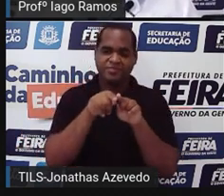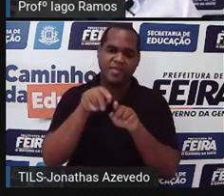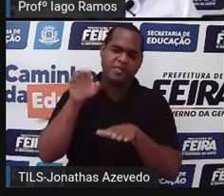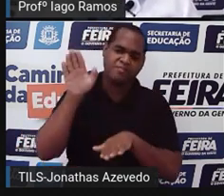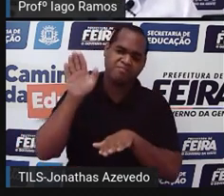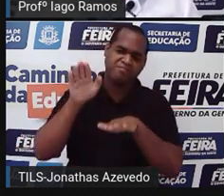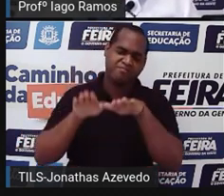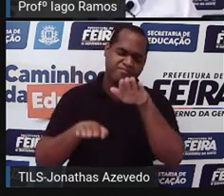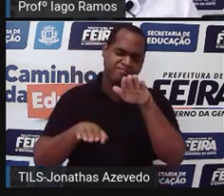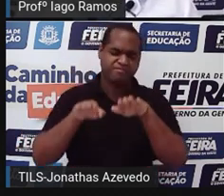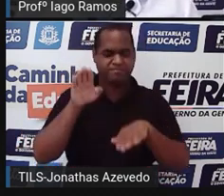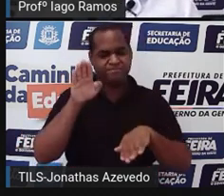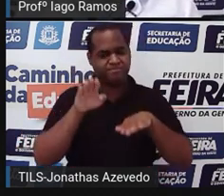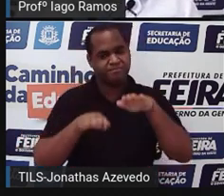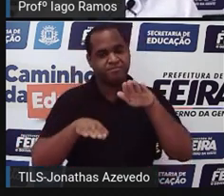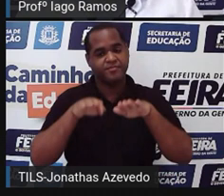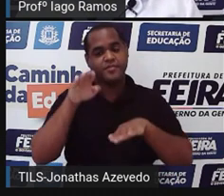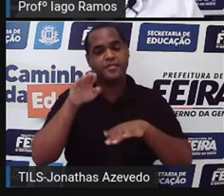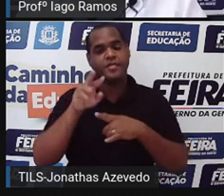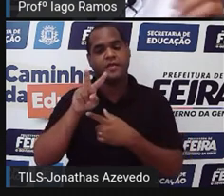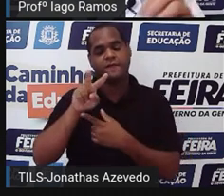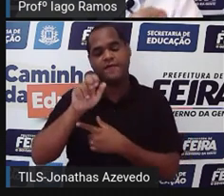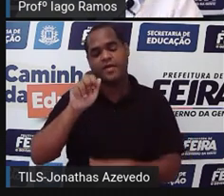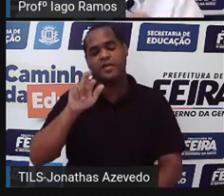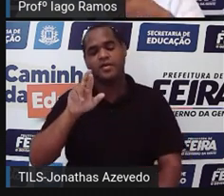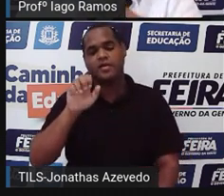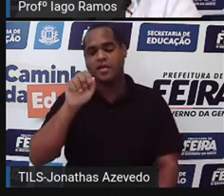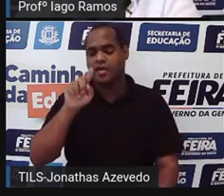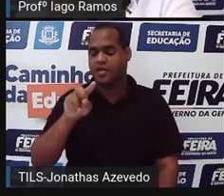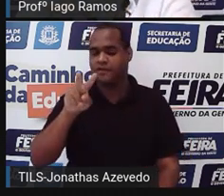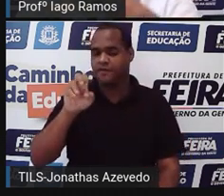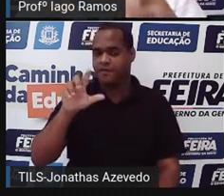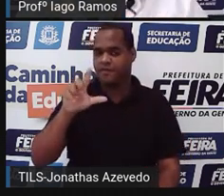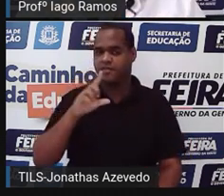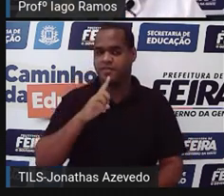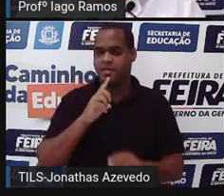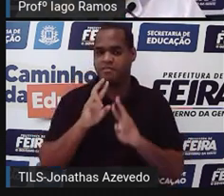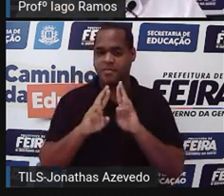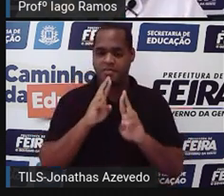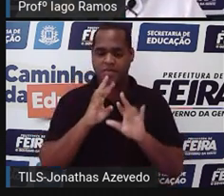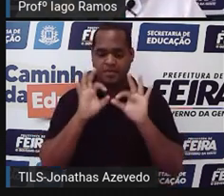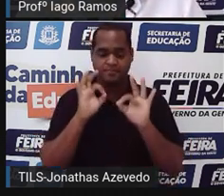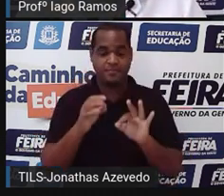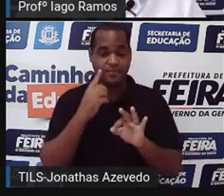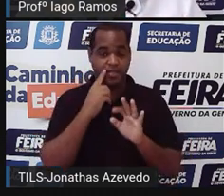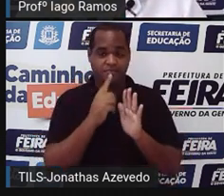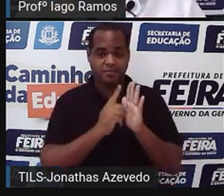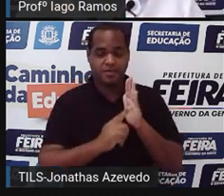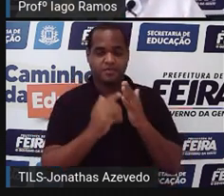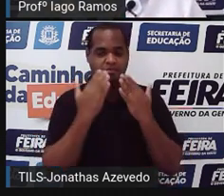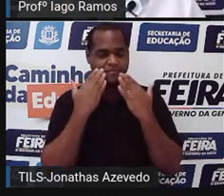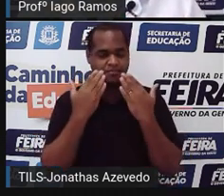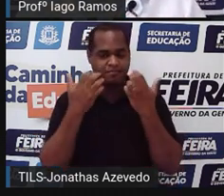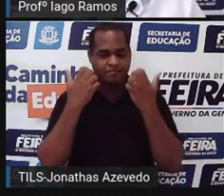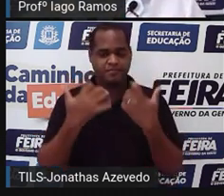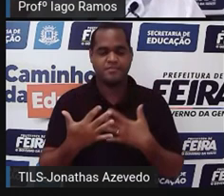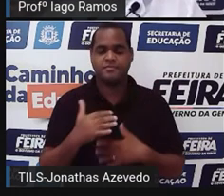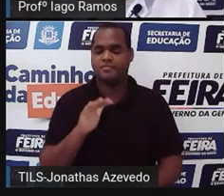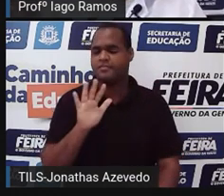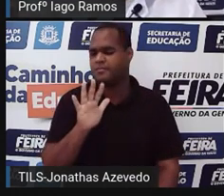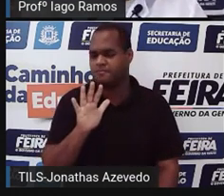né? As variáveis são os resultados que o gráfico está trazendo. Mas, assim,